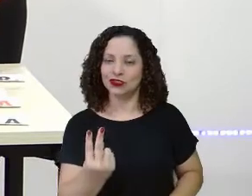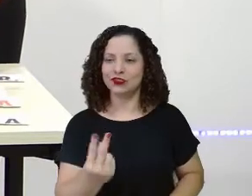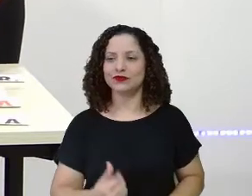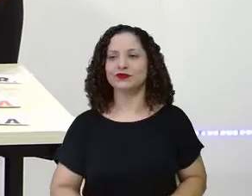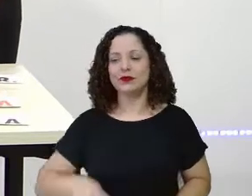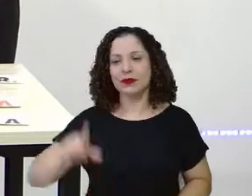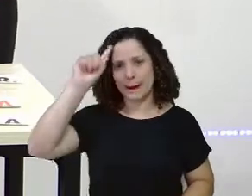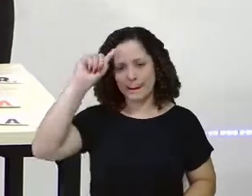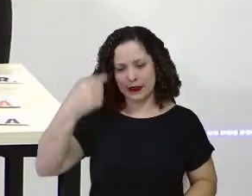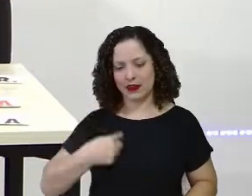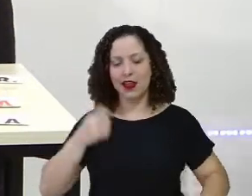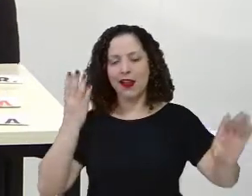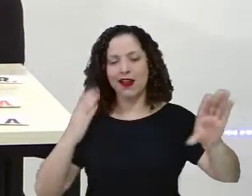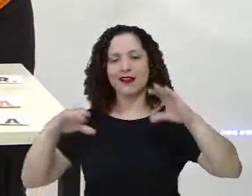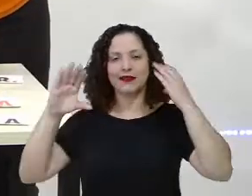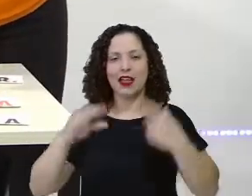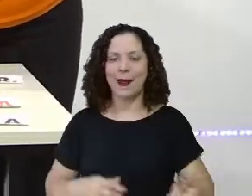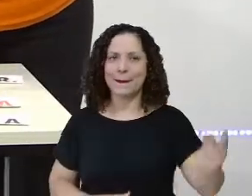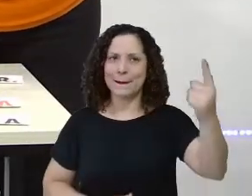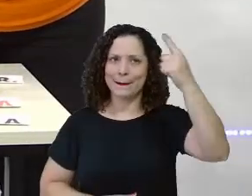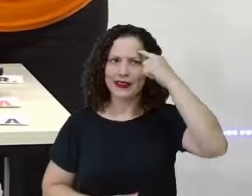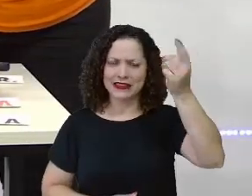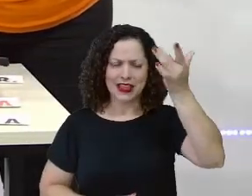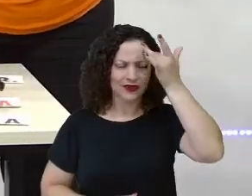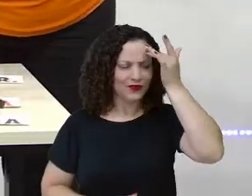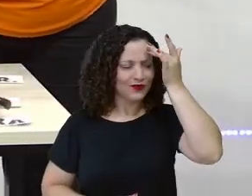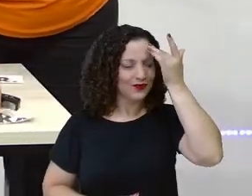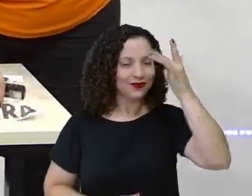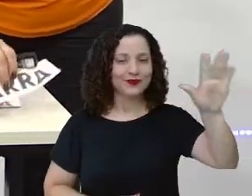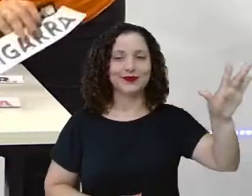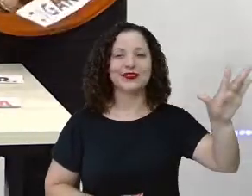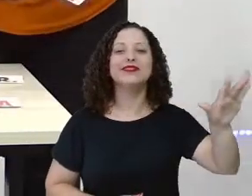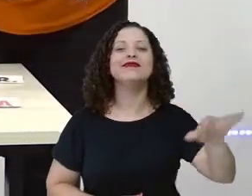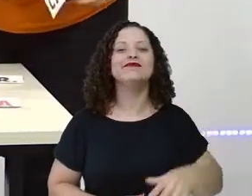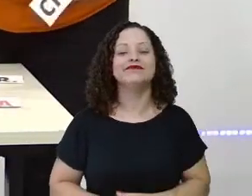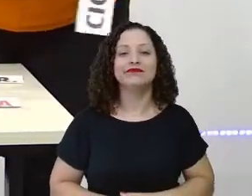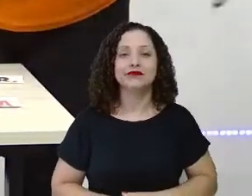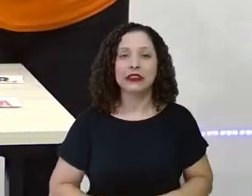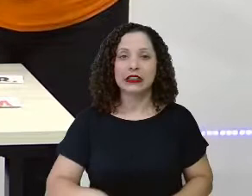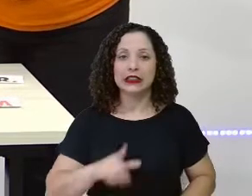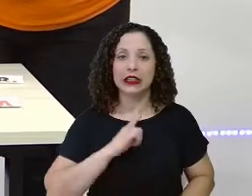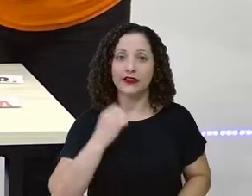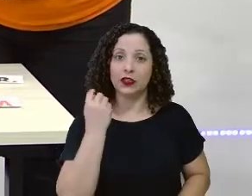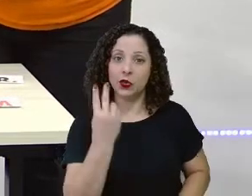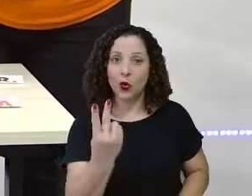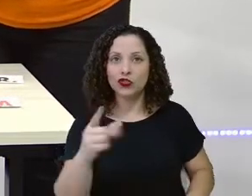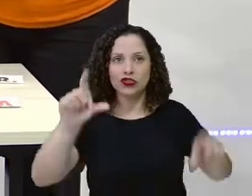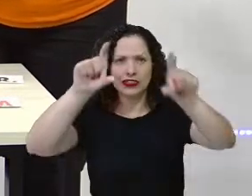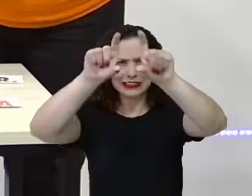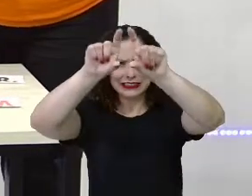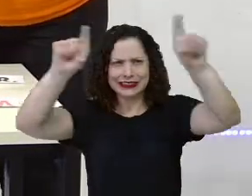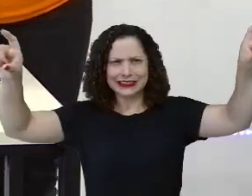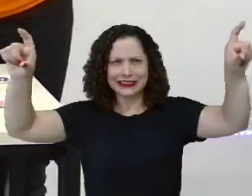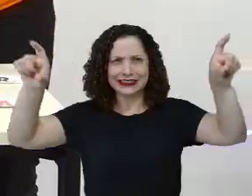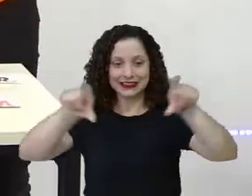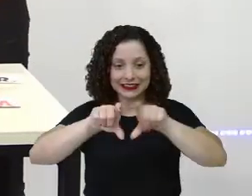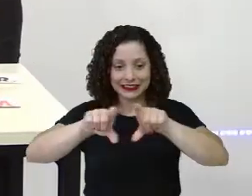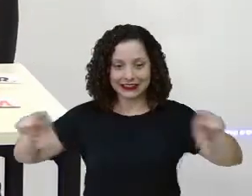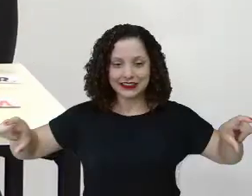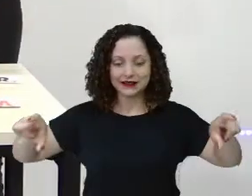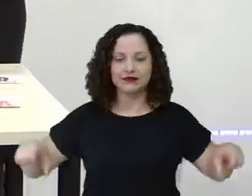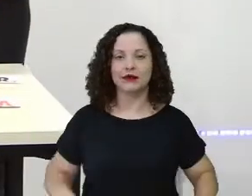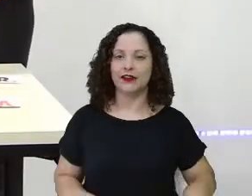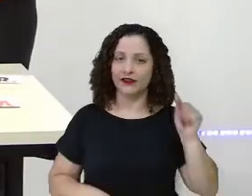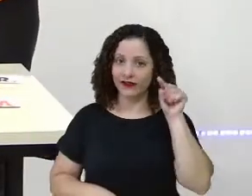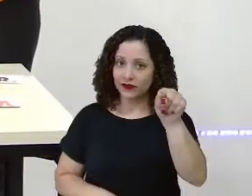cantar pensando que eu não sabia! A gente escreveu dois versos aqui! Ai, com a ajuda de um adulto aí em